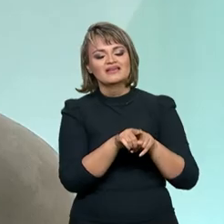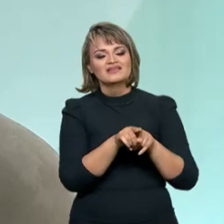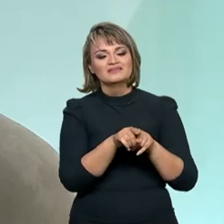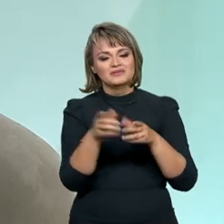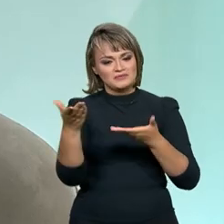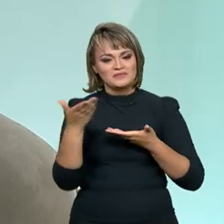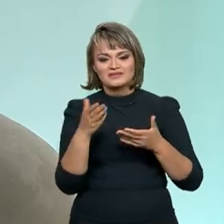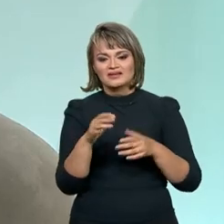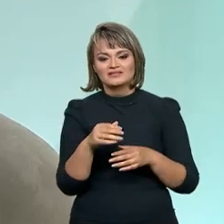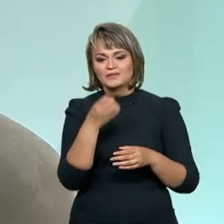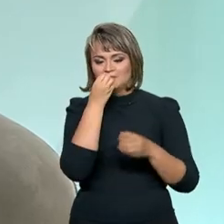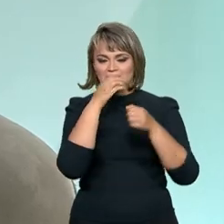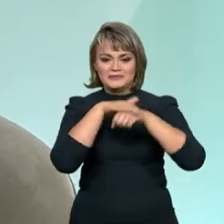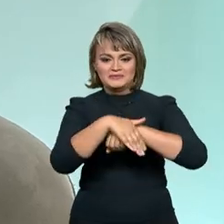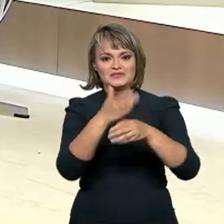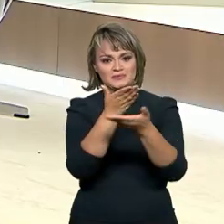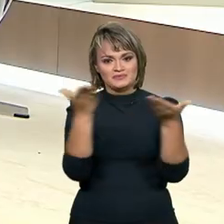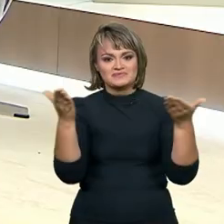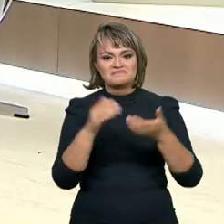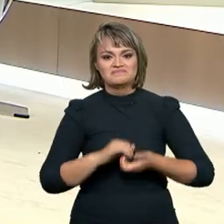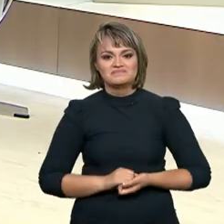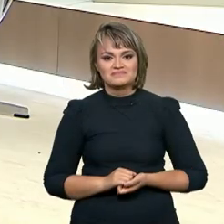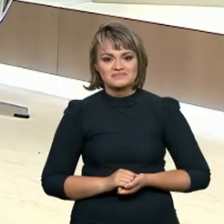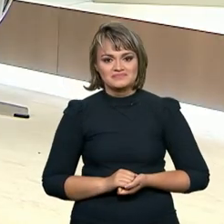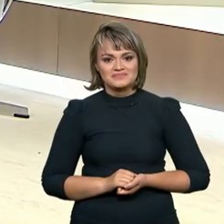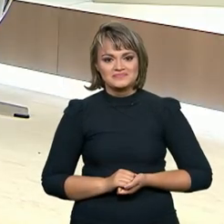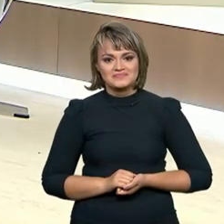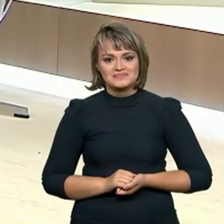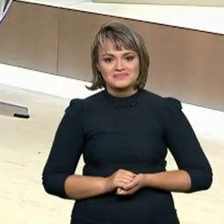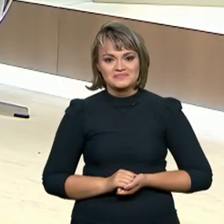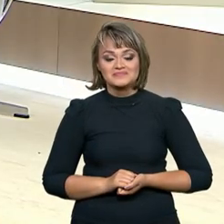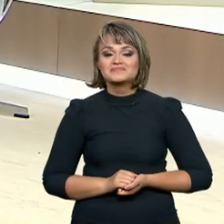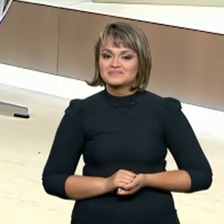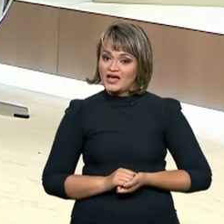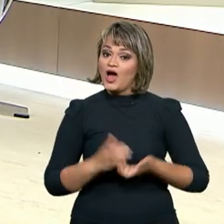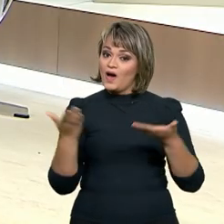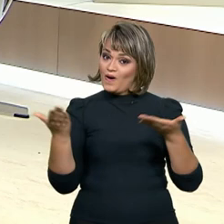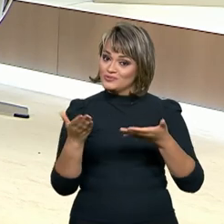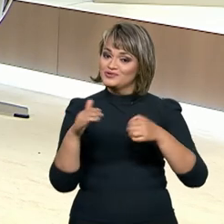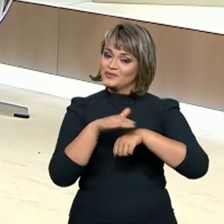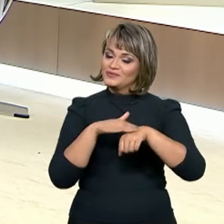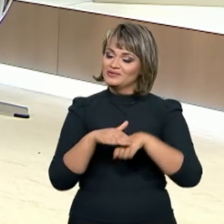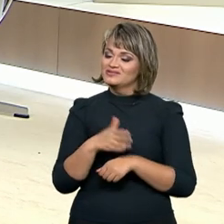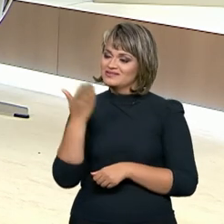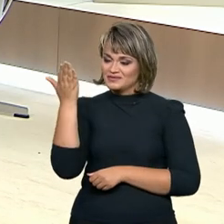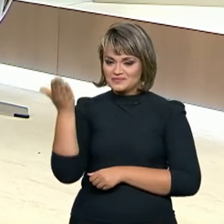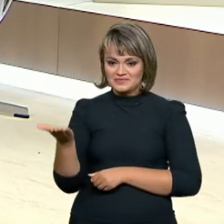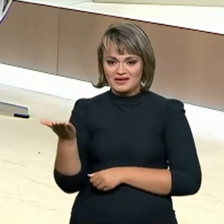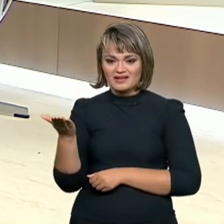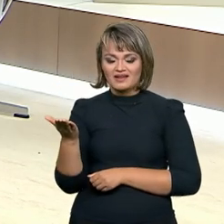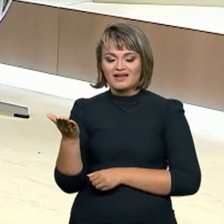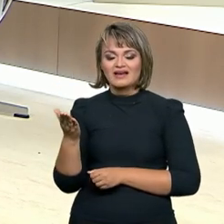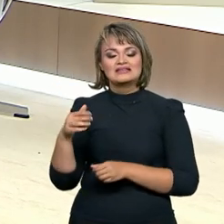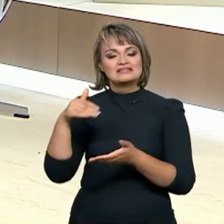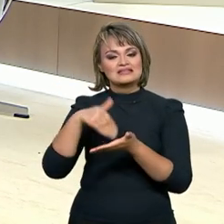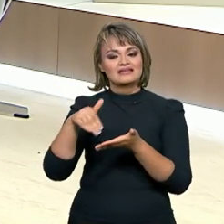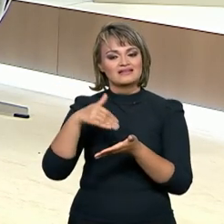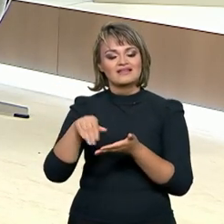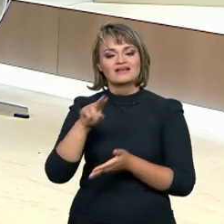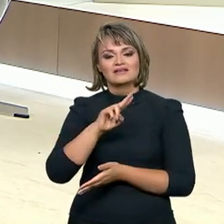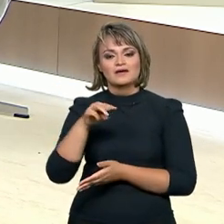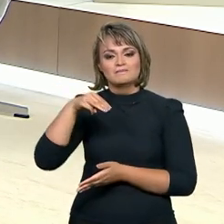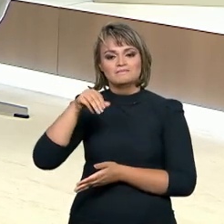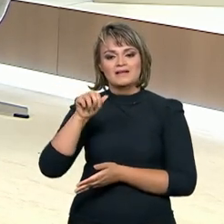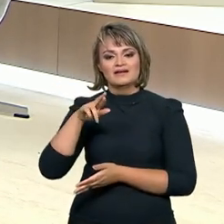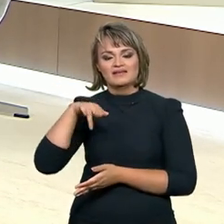obrigada e uma boa noite a todos. Eu conversei hoje com a Secretária Nacional de Proteção Global, Mariana